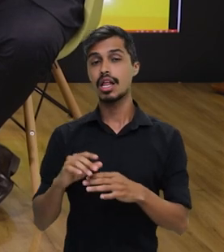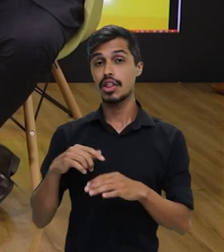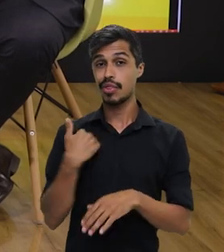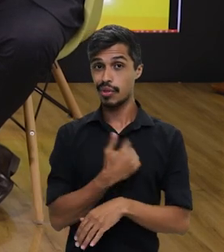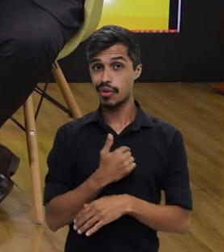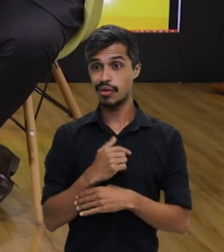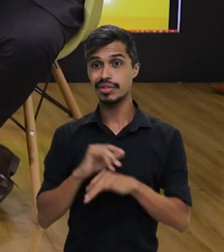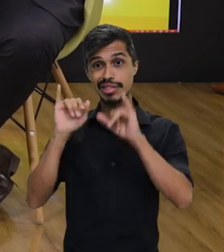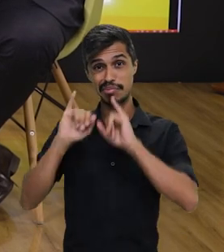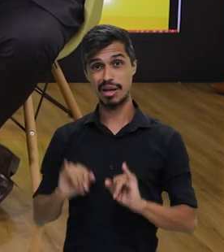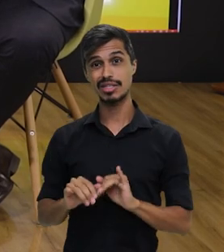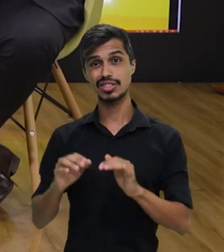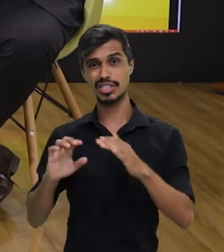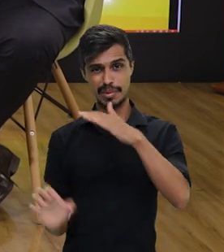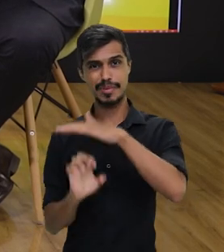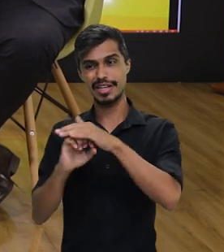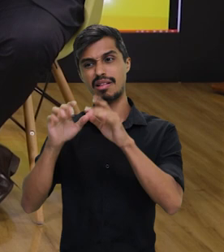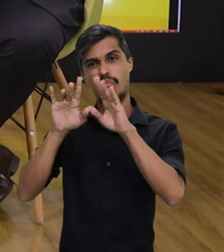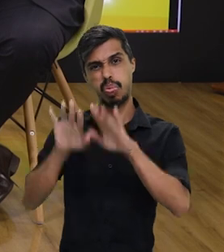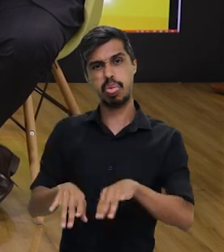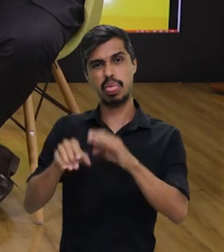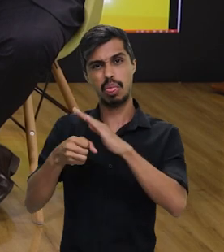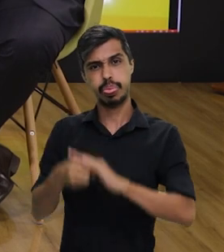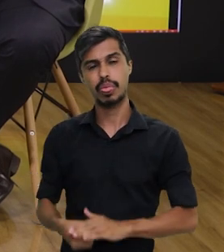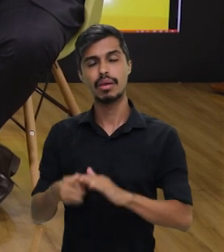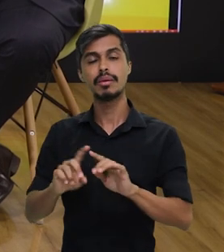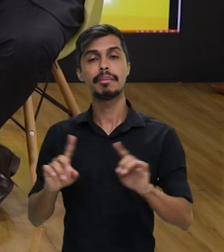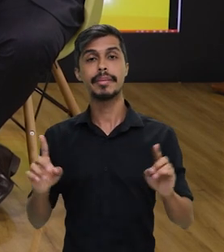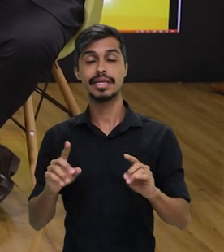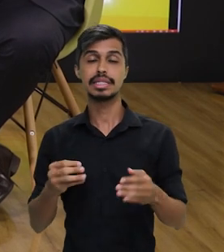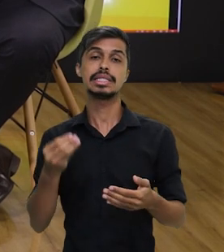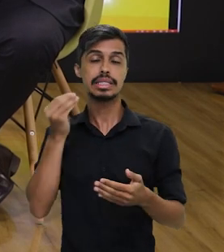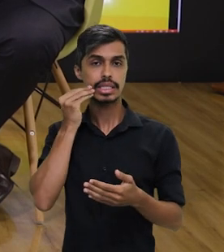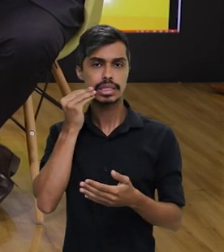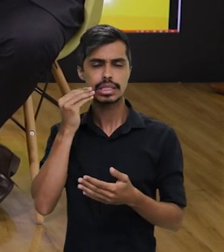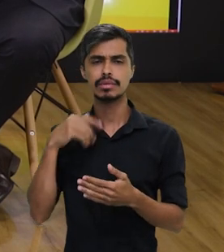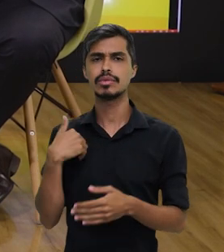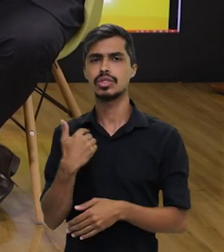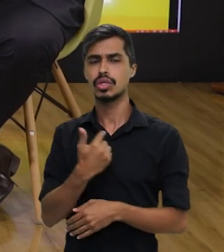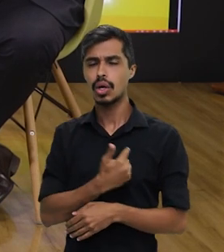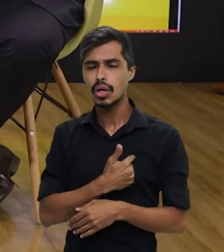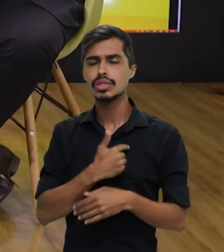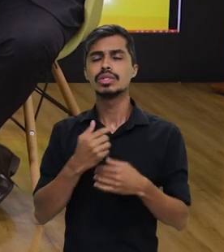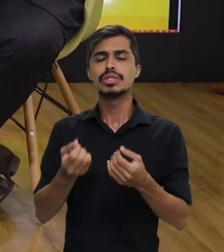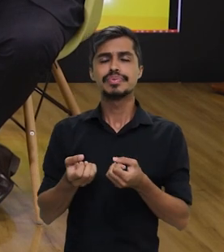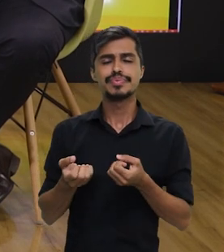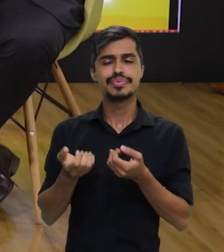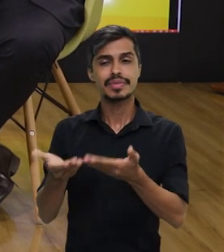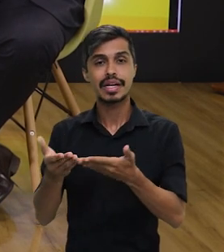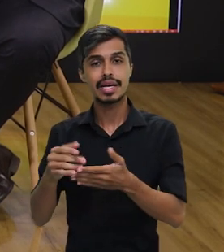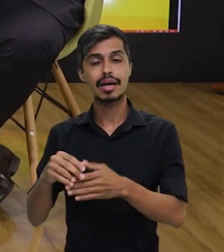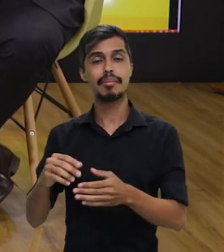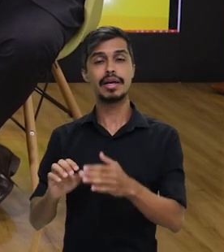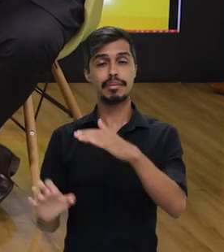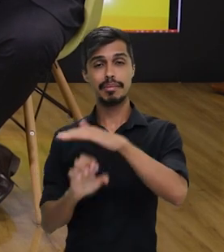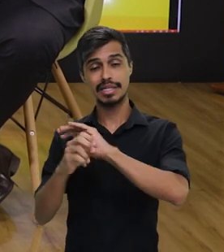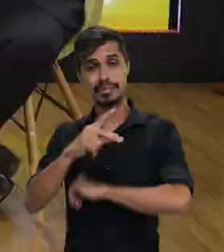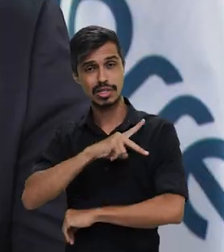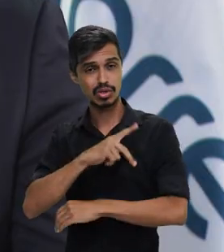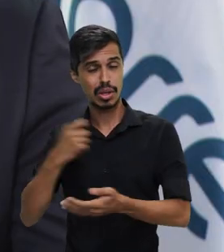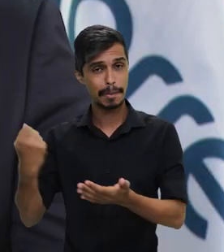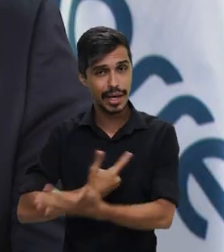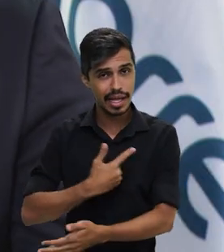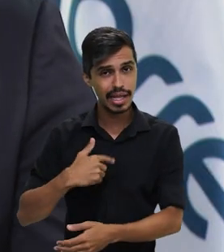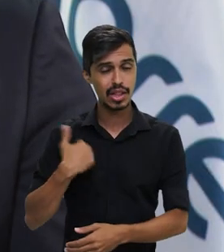mais desvalorizada, que era justamente para que ela fosse entregue para a iniciativa privada. Então, a gente tem um desafio muito